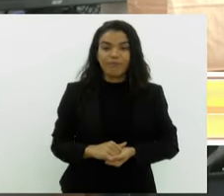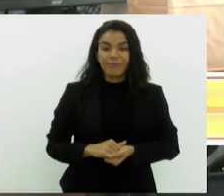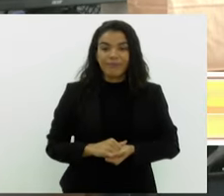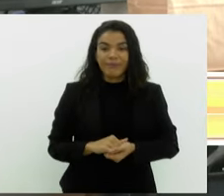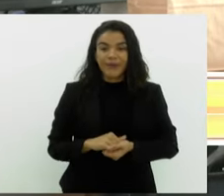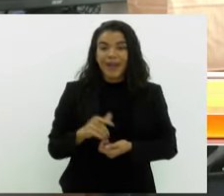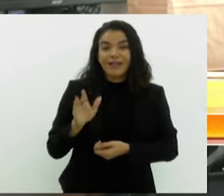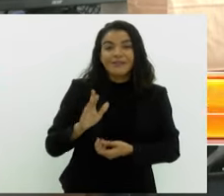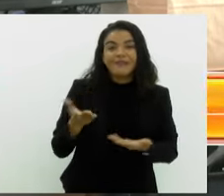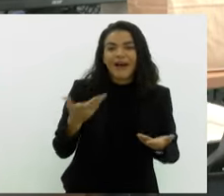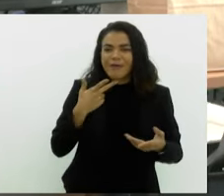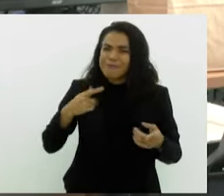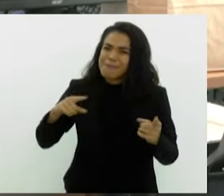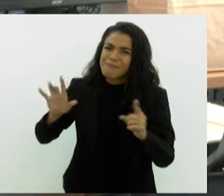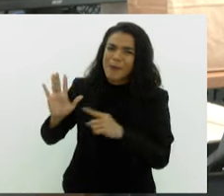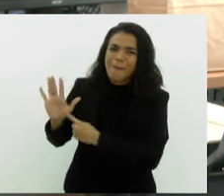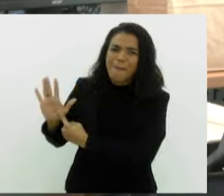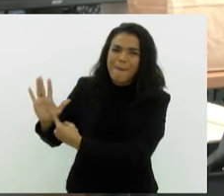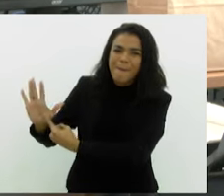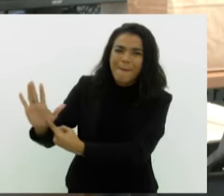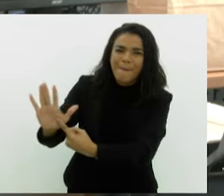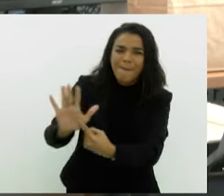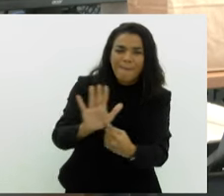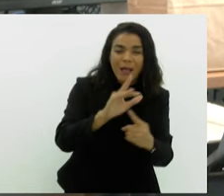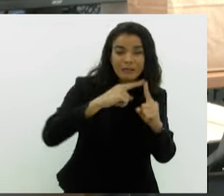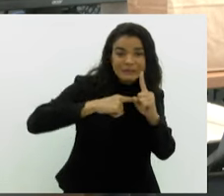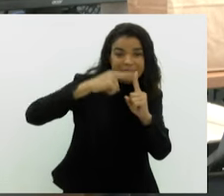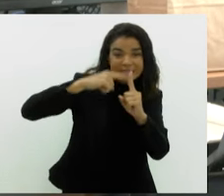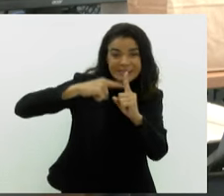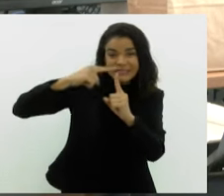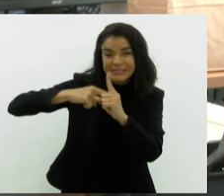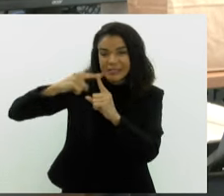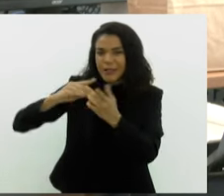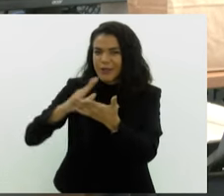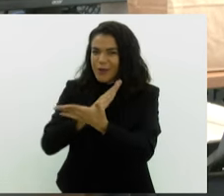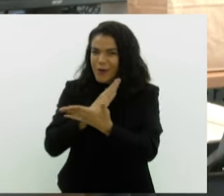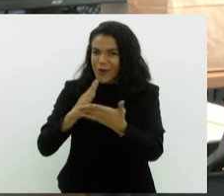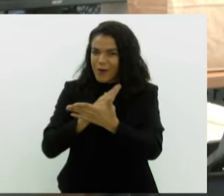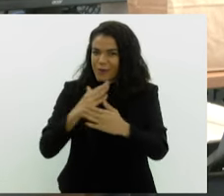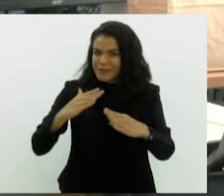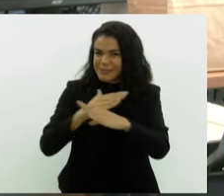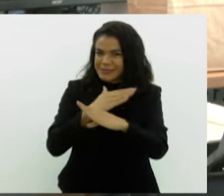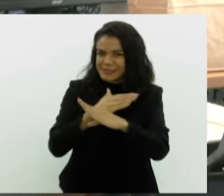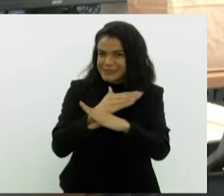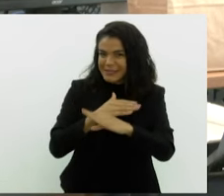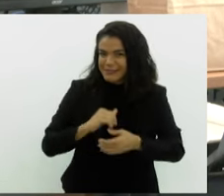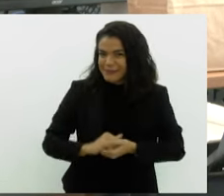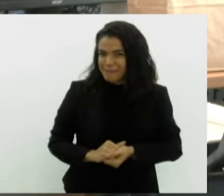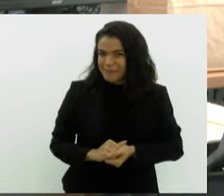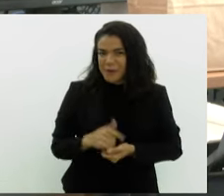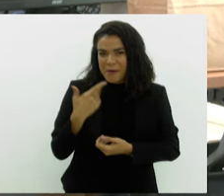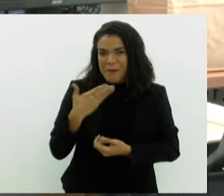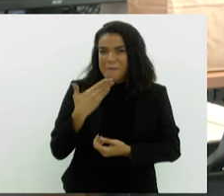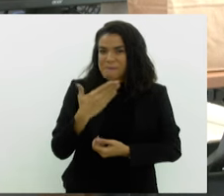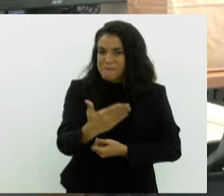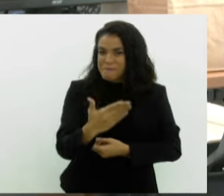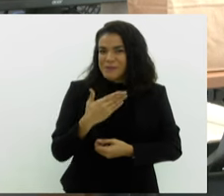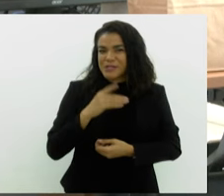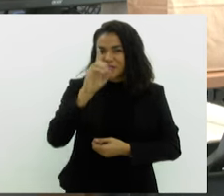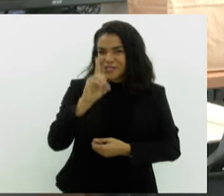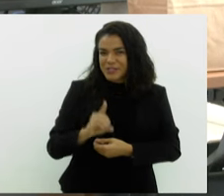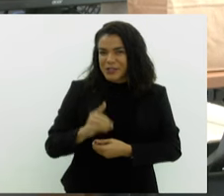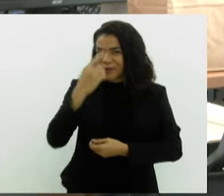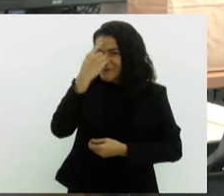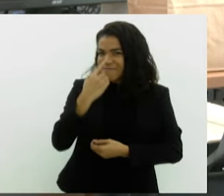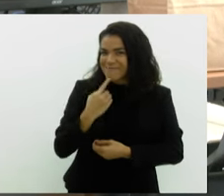edição, a gente vai dar aquele giro para ver a temperatura em algumas cidades aqui do estado do Rio de Janeiro. Vou pedir para o nosso diretor de imagens